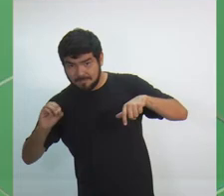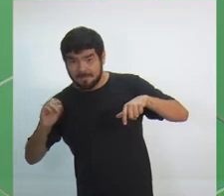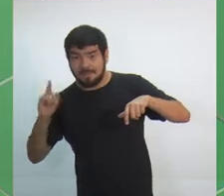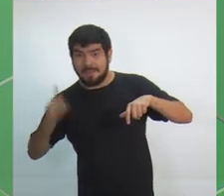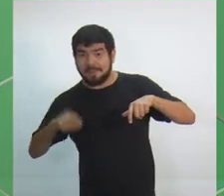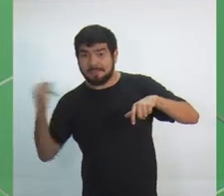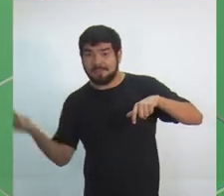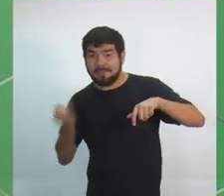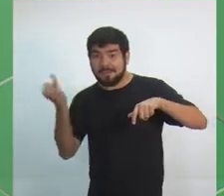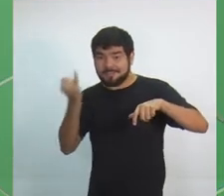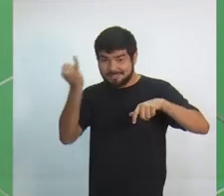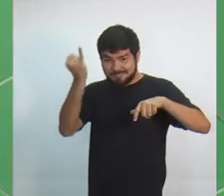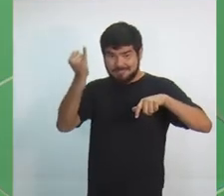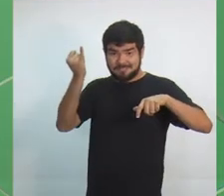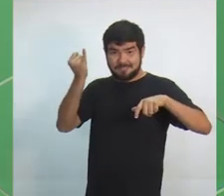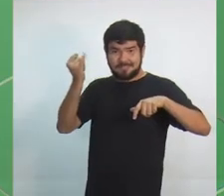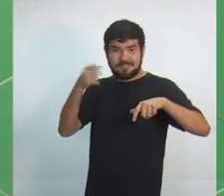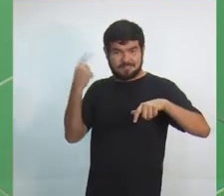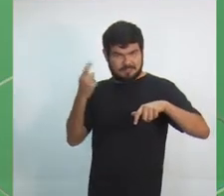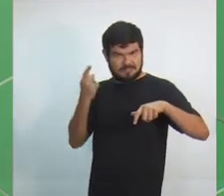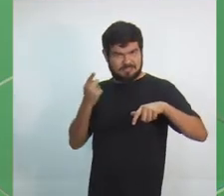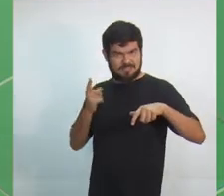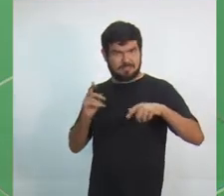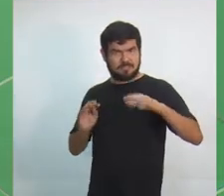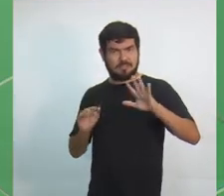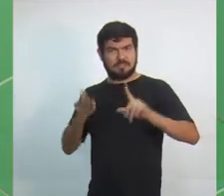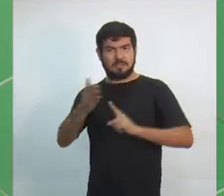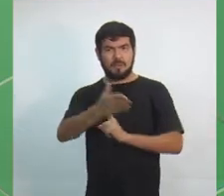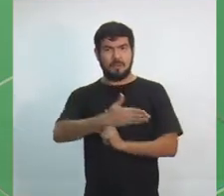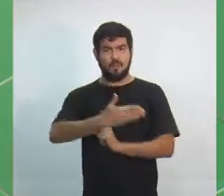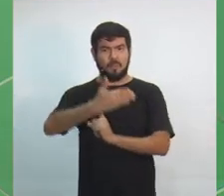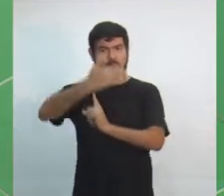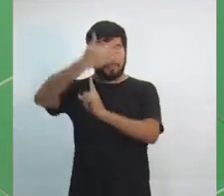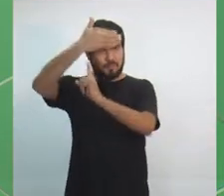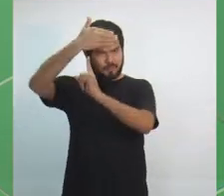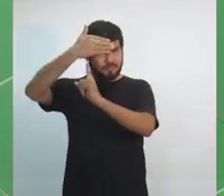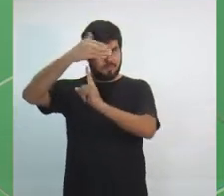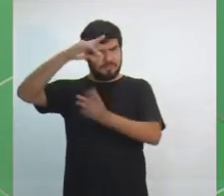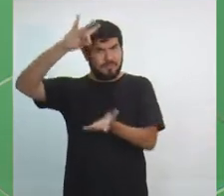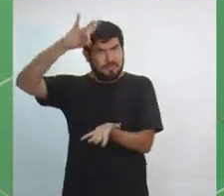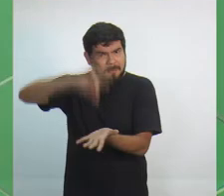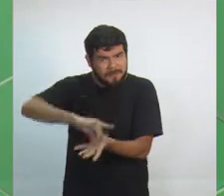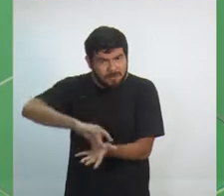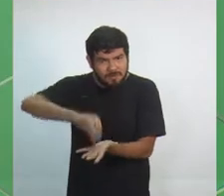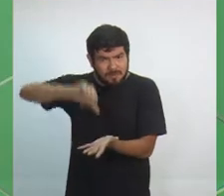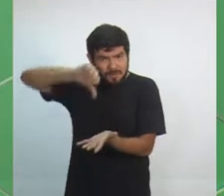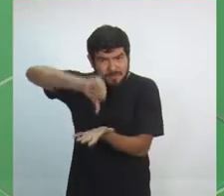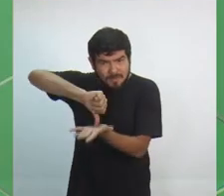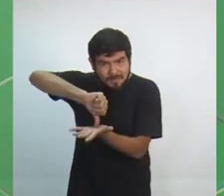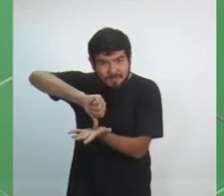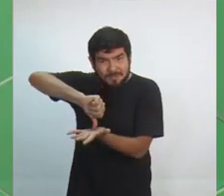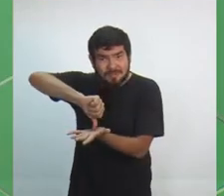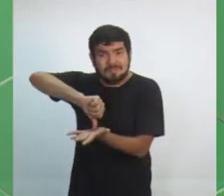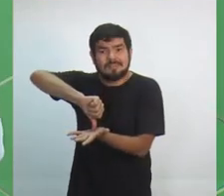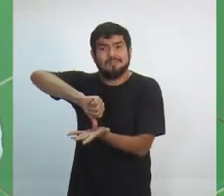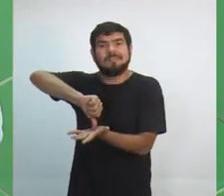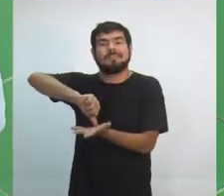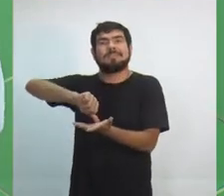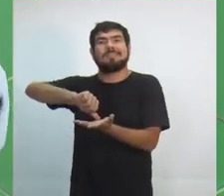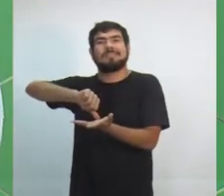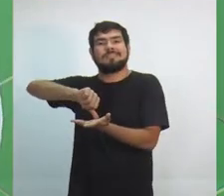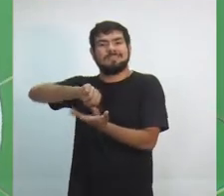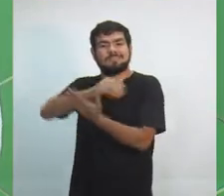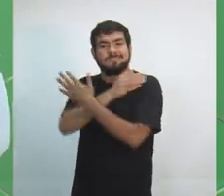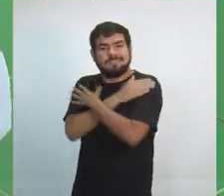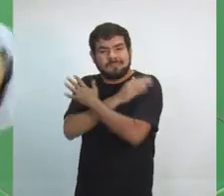se nós não modernizarmos o nosso polo, a automação chega e há um desemprego maior. não caia a produção, mas o